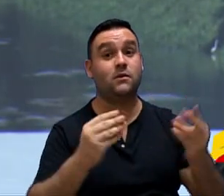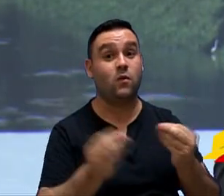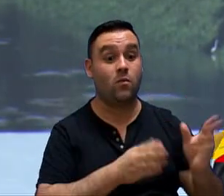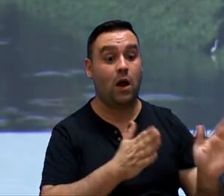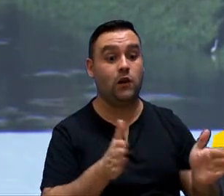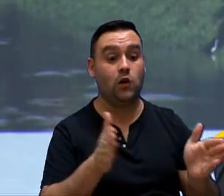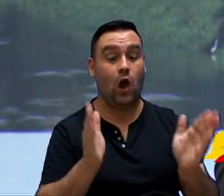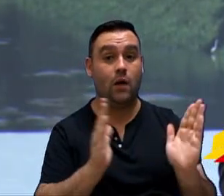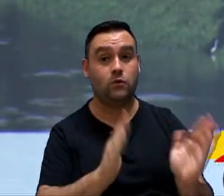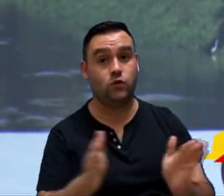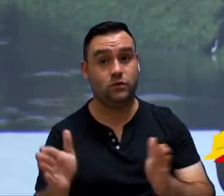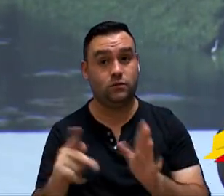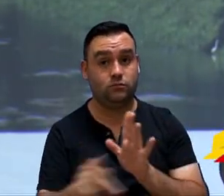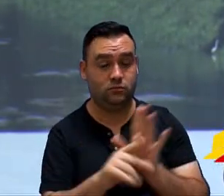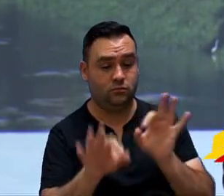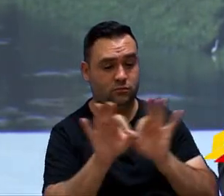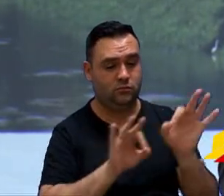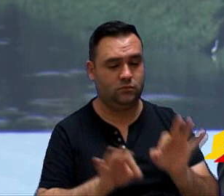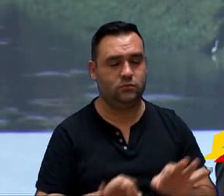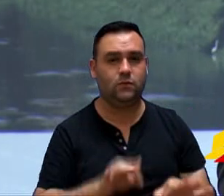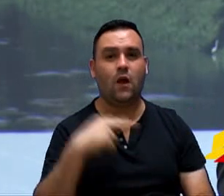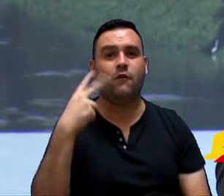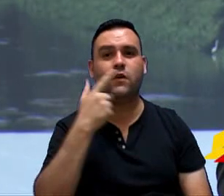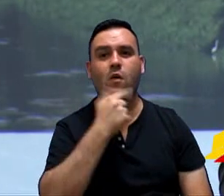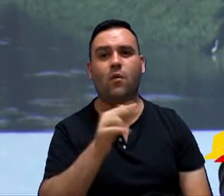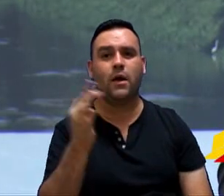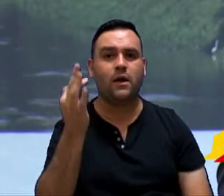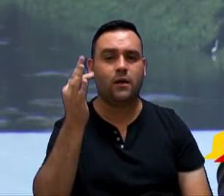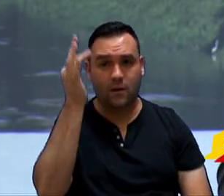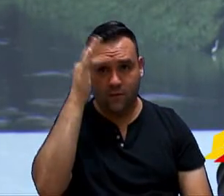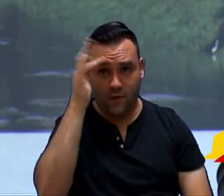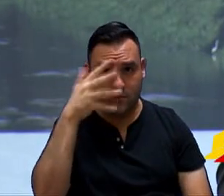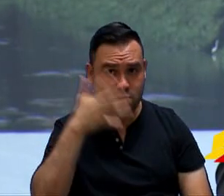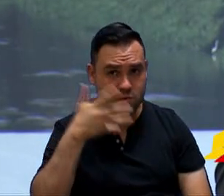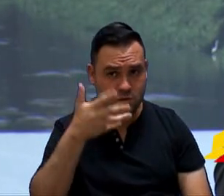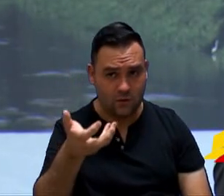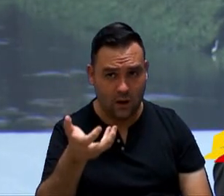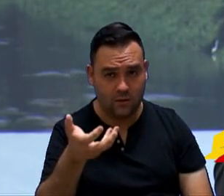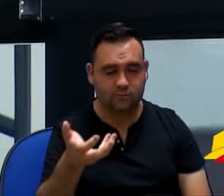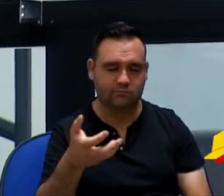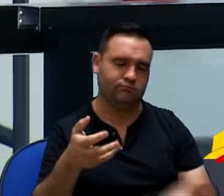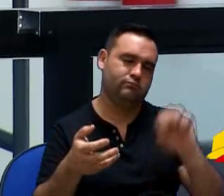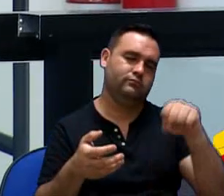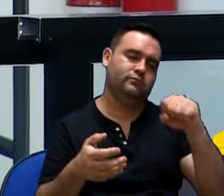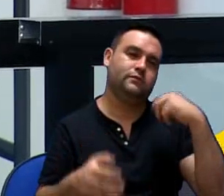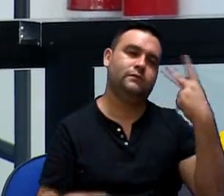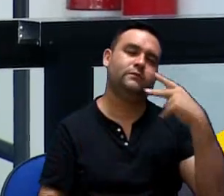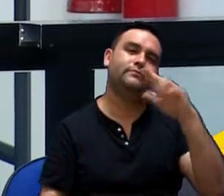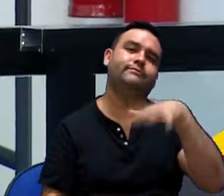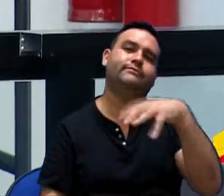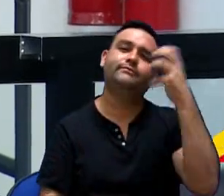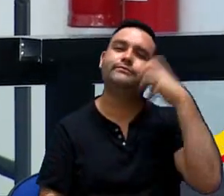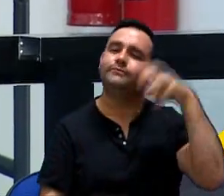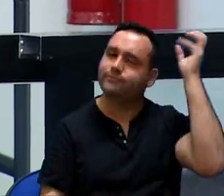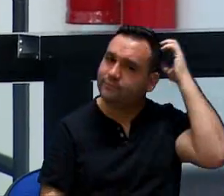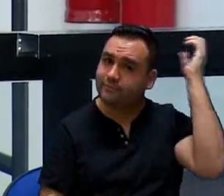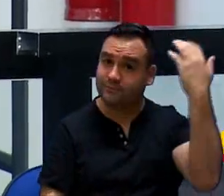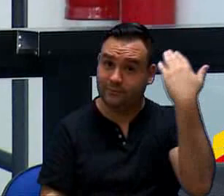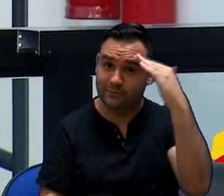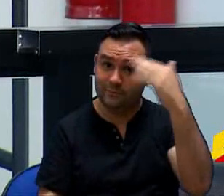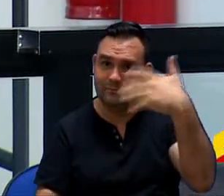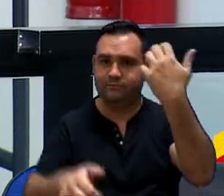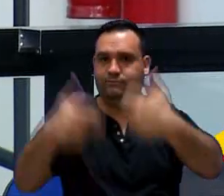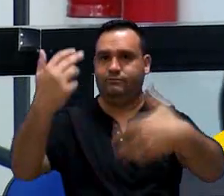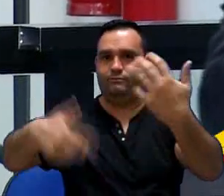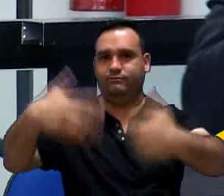Está com falha. Fausto Pérez vai falar, Fausto? Sim, o vereador Pérez, estou entendendo a